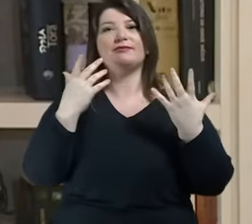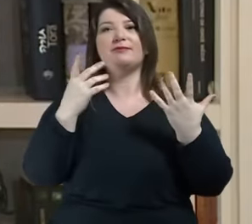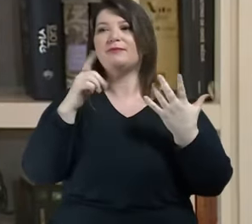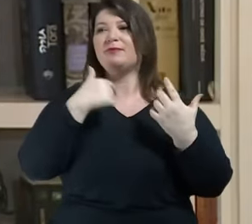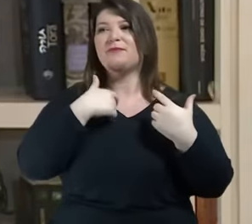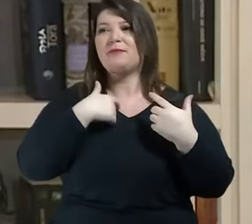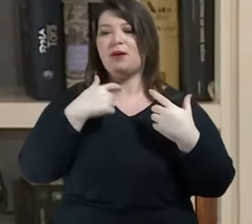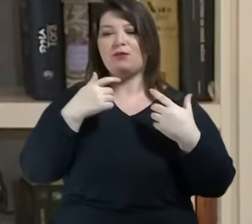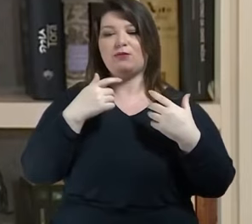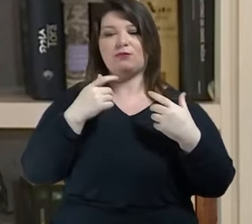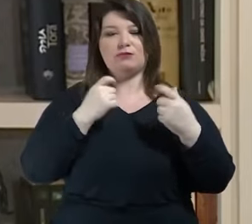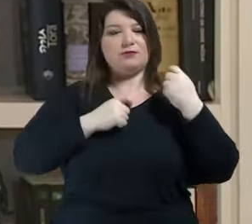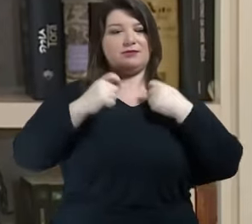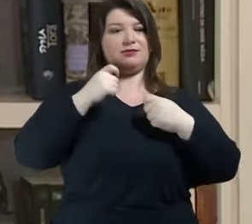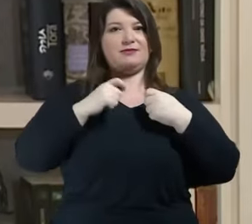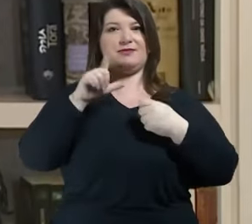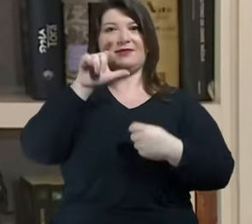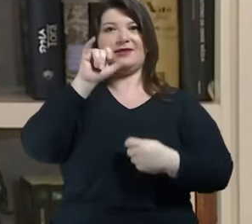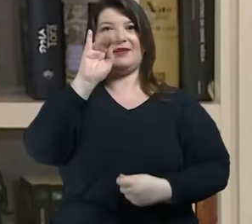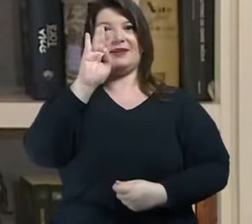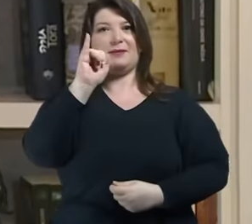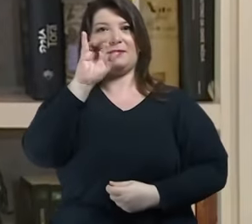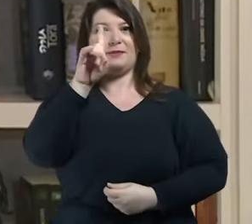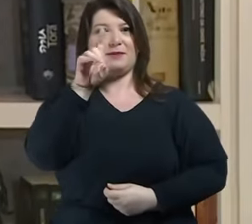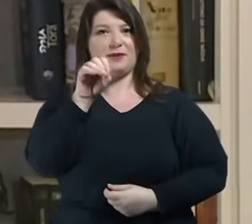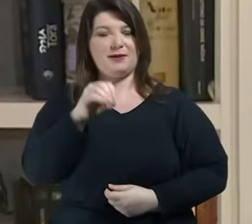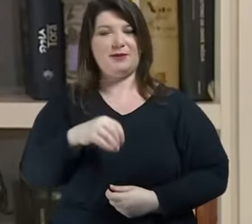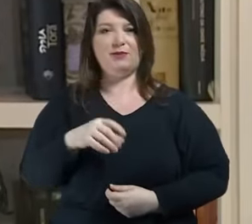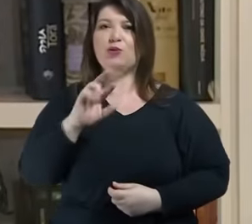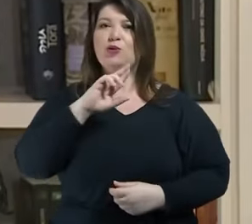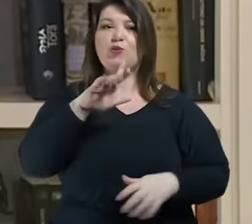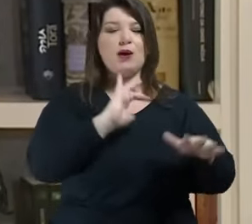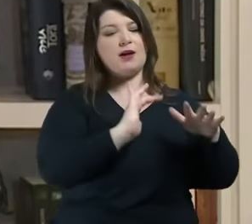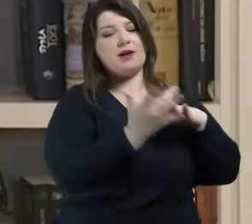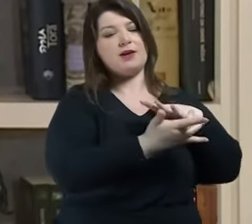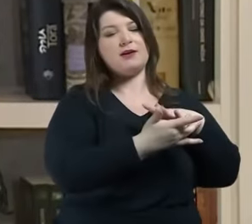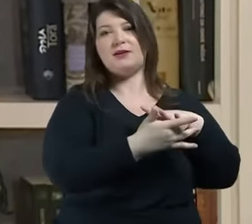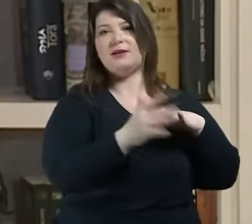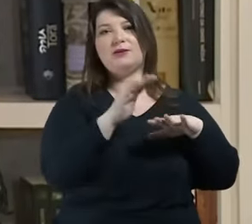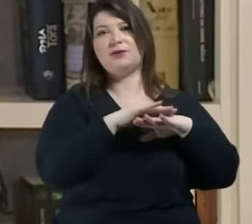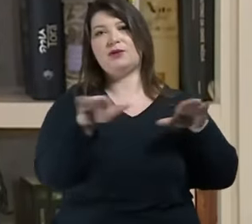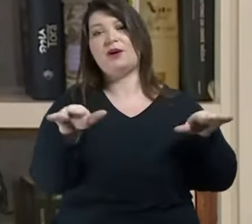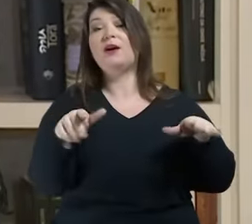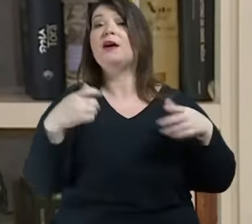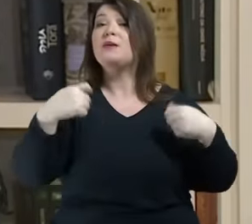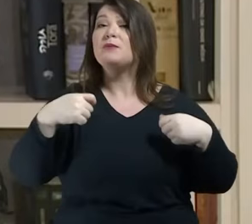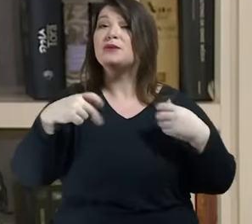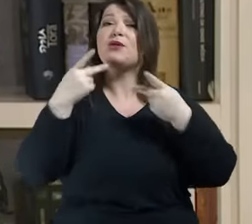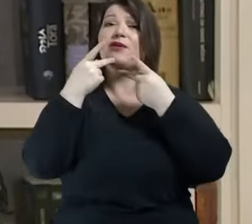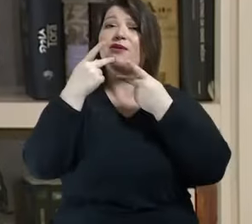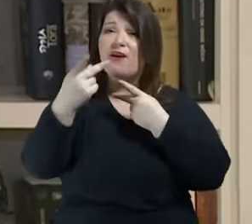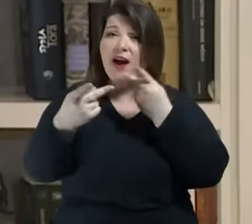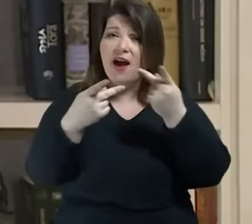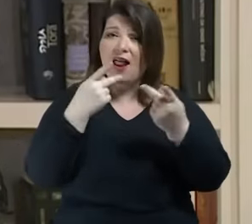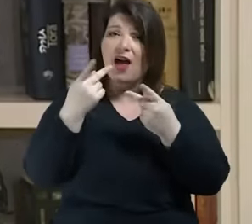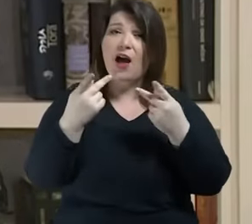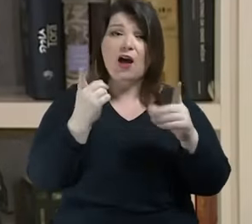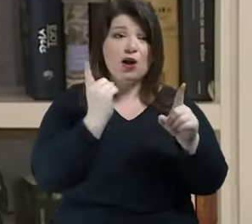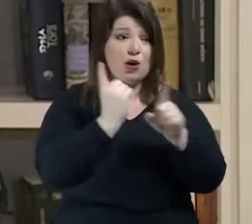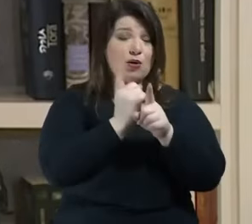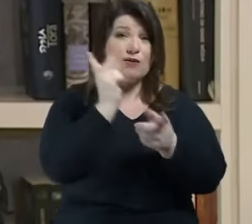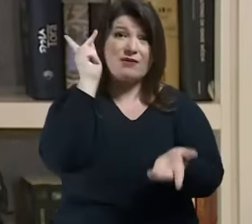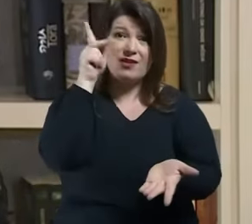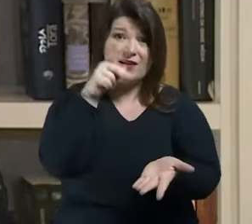as redes eu tenho que dizer que os encontros reais podem ter uma graça mais dinâmica ainda que